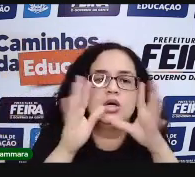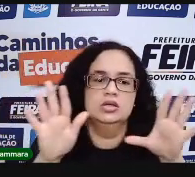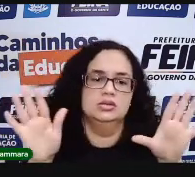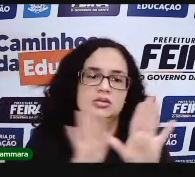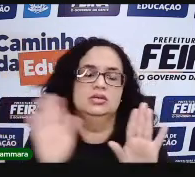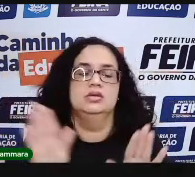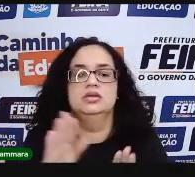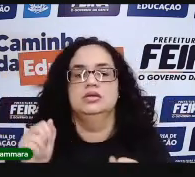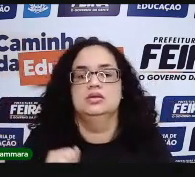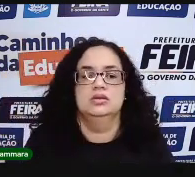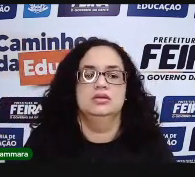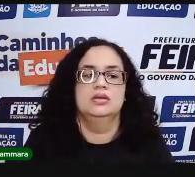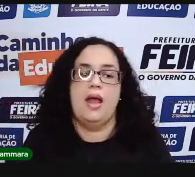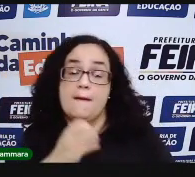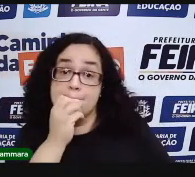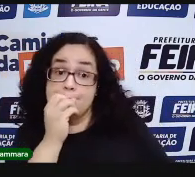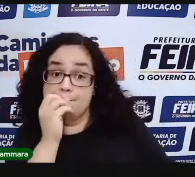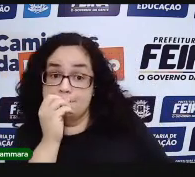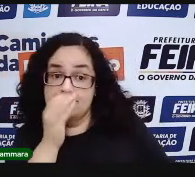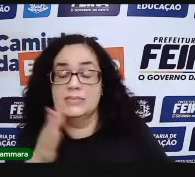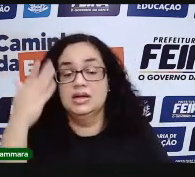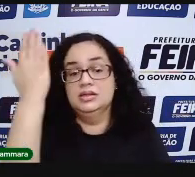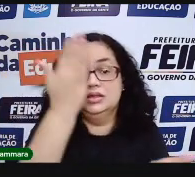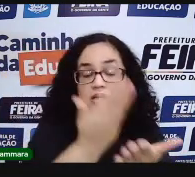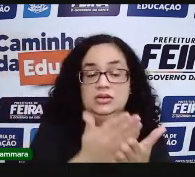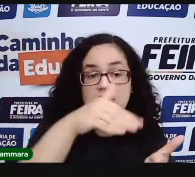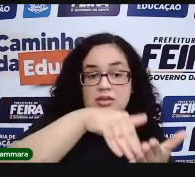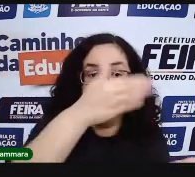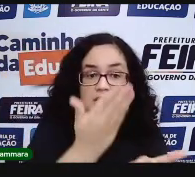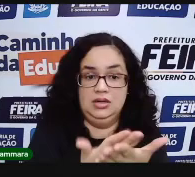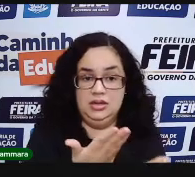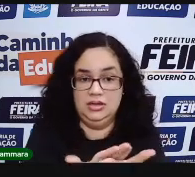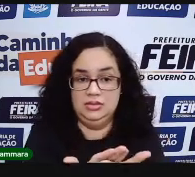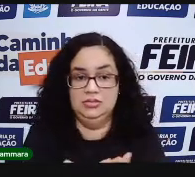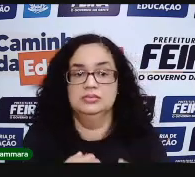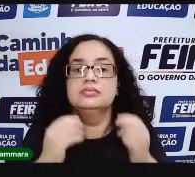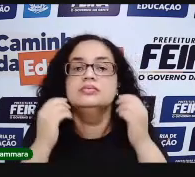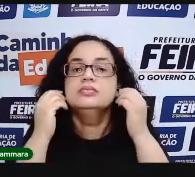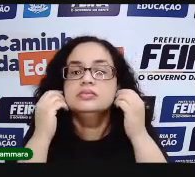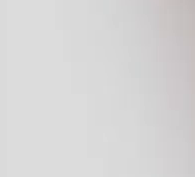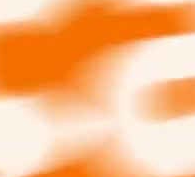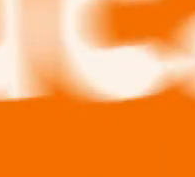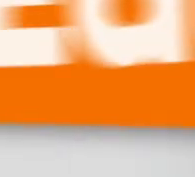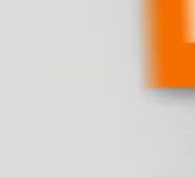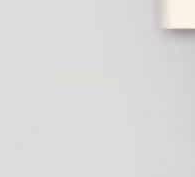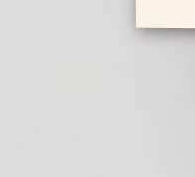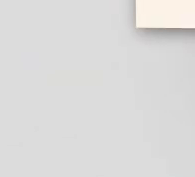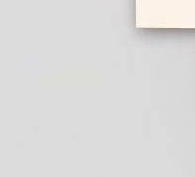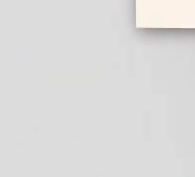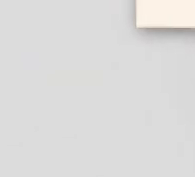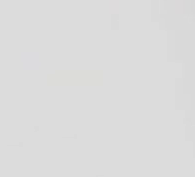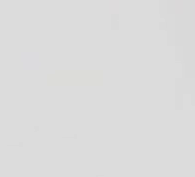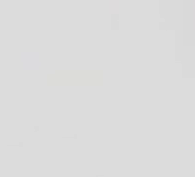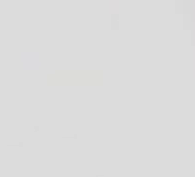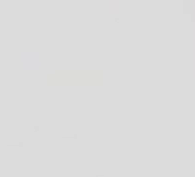Um beijo. Fiquem todos muito bem. E até a próxima aula. E